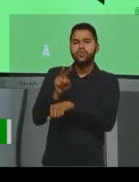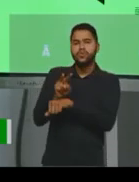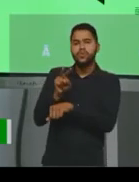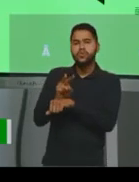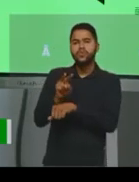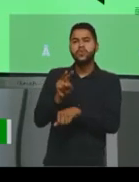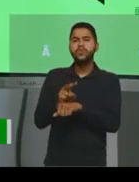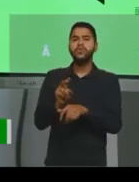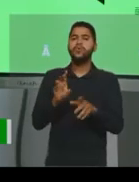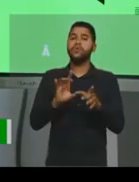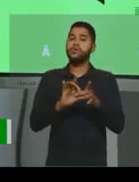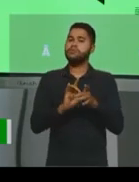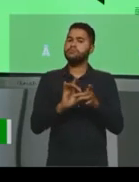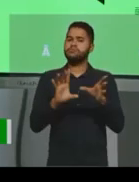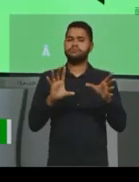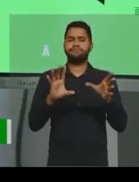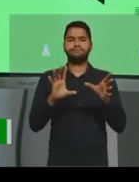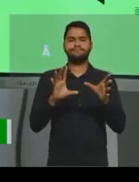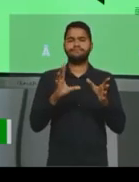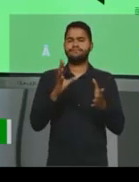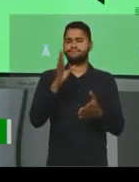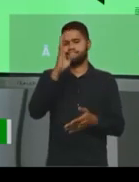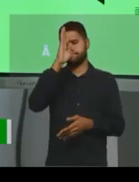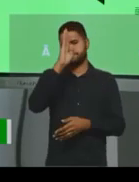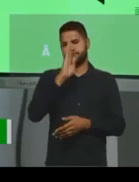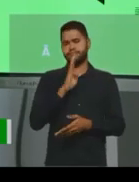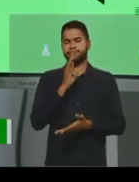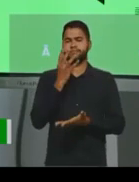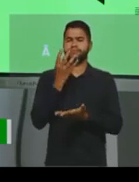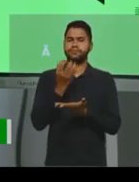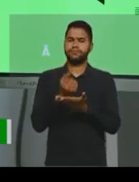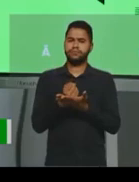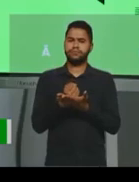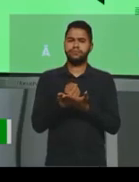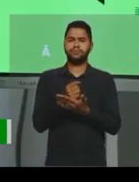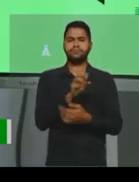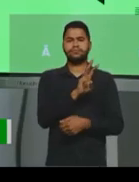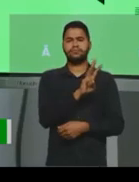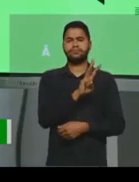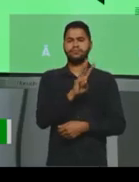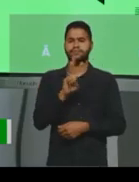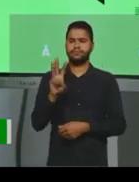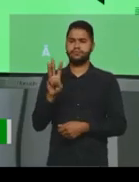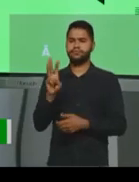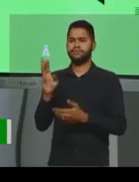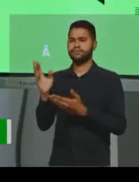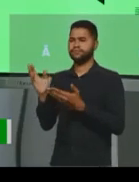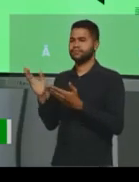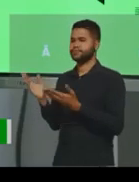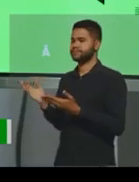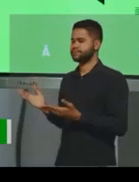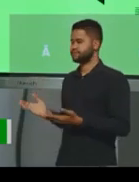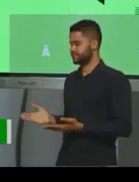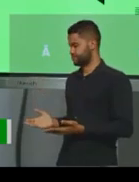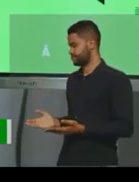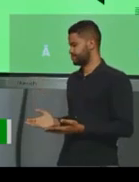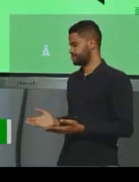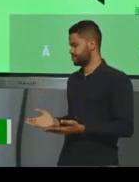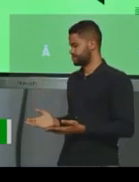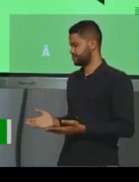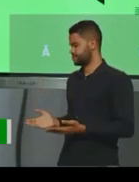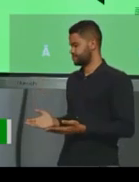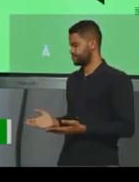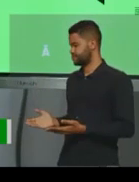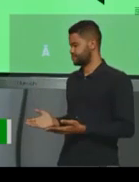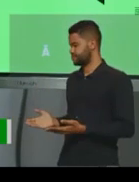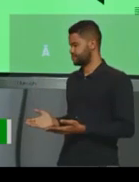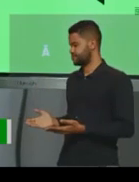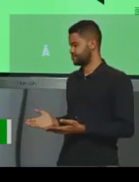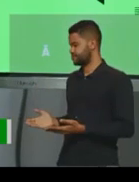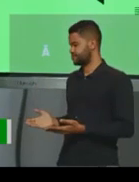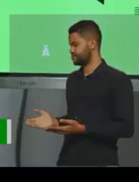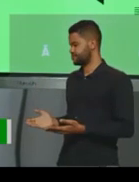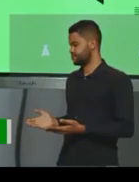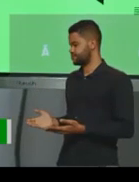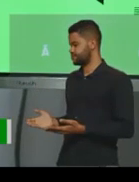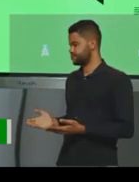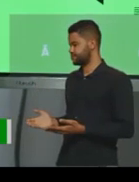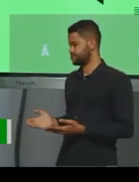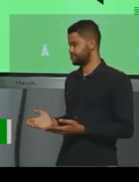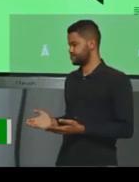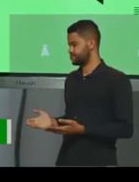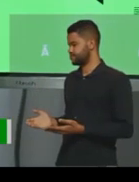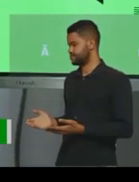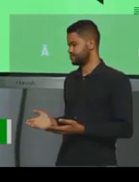disponível gratuitamente para download no nosso site estudeemcasa.educação.mg